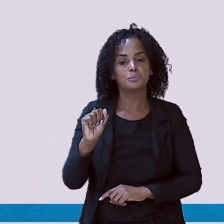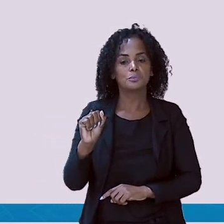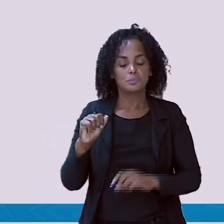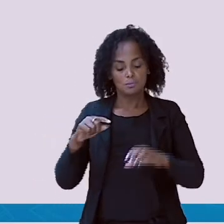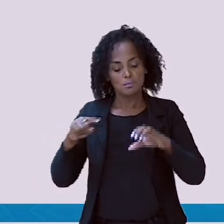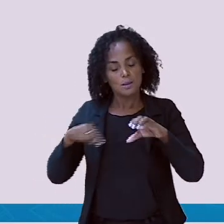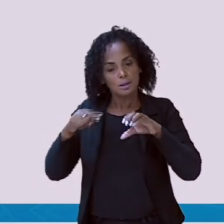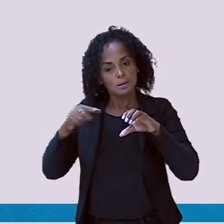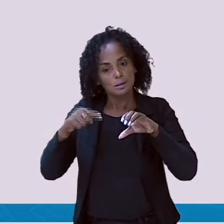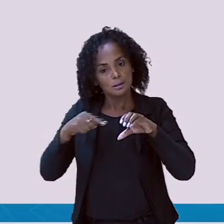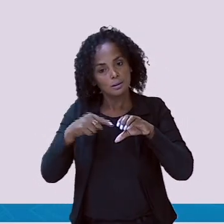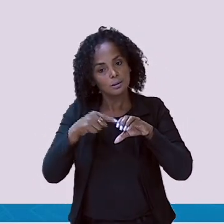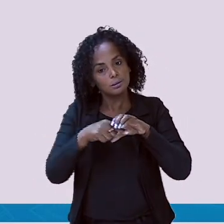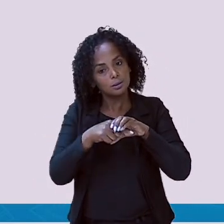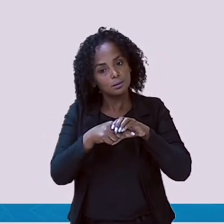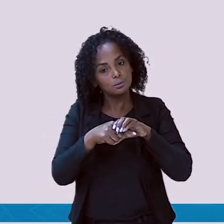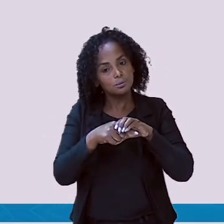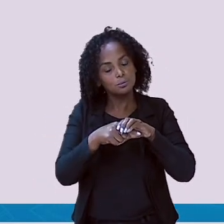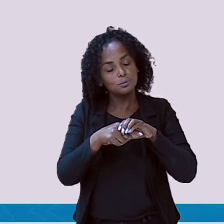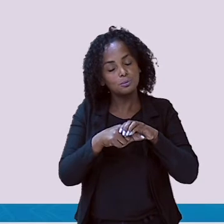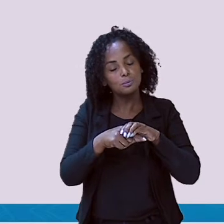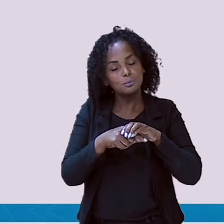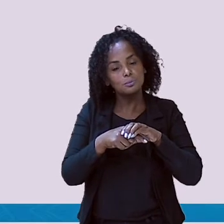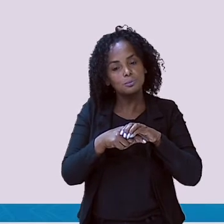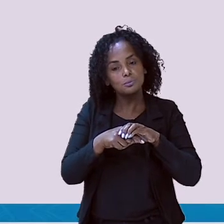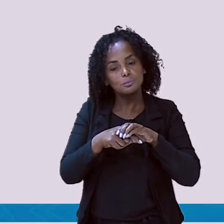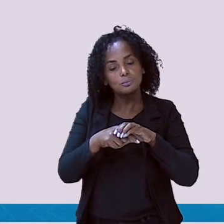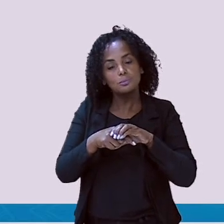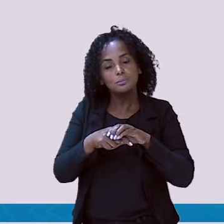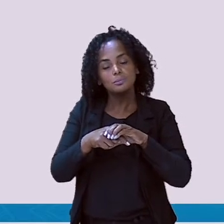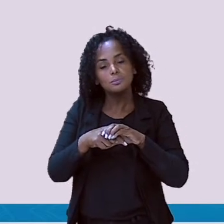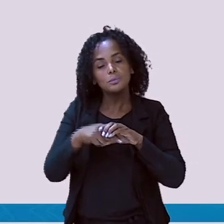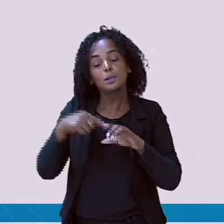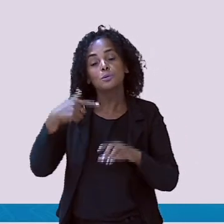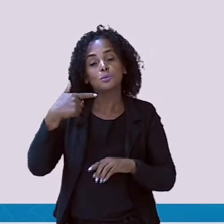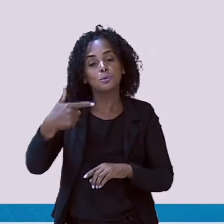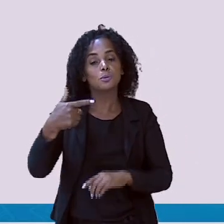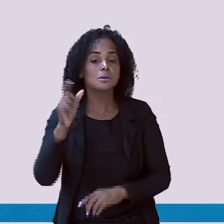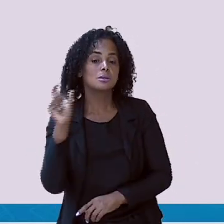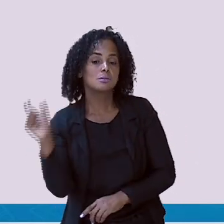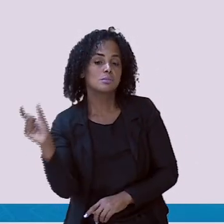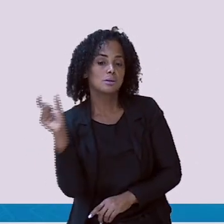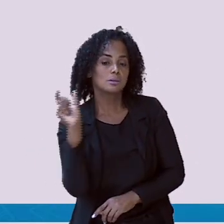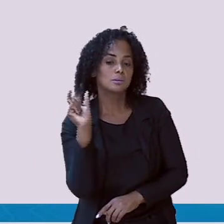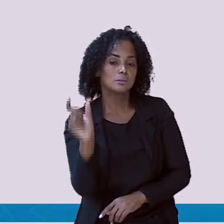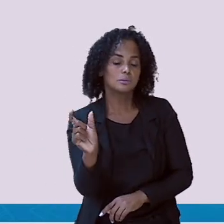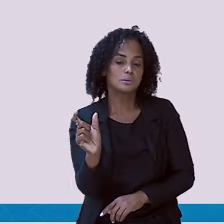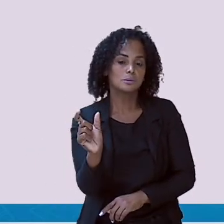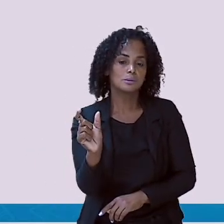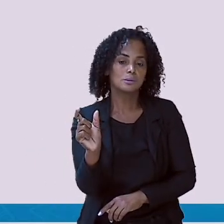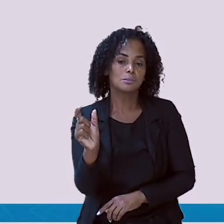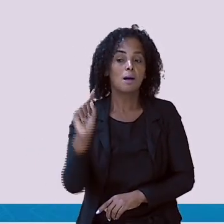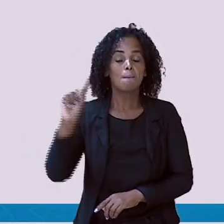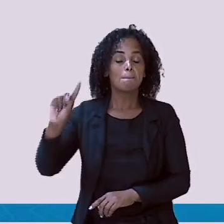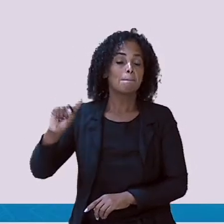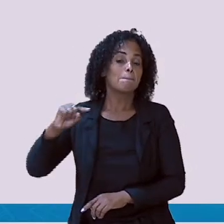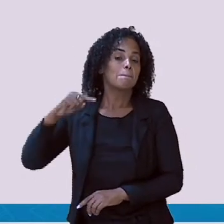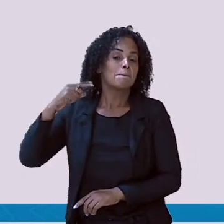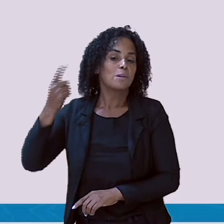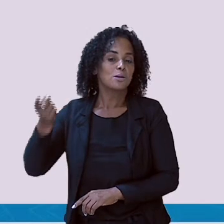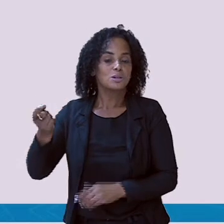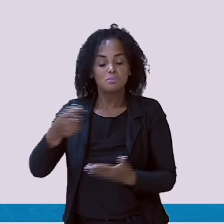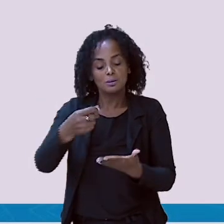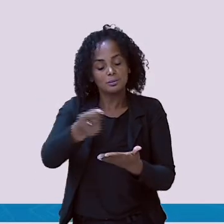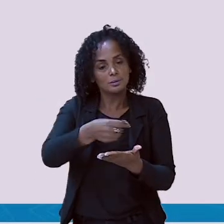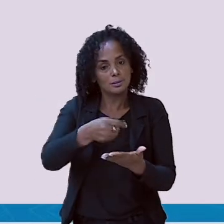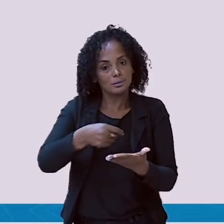Tatu. Tatu. Duas sílabas. Encontramos e conseguimos formar a palavra. Vamos para a próxima. Aqui